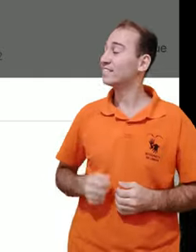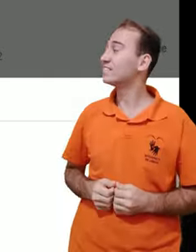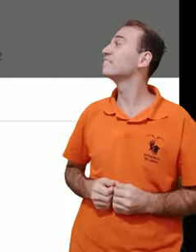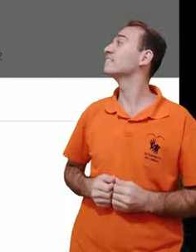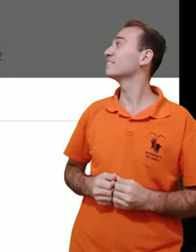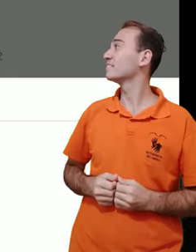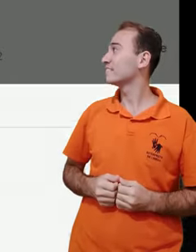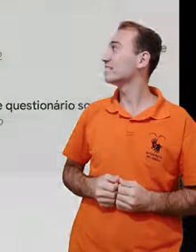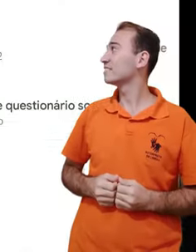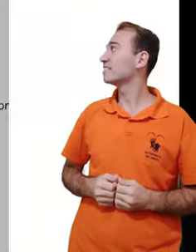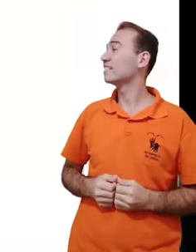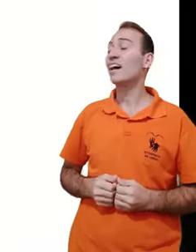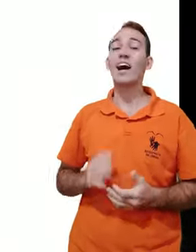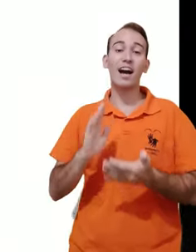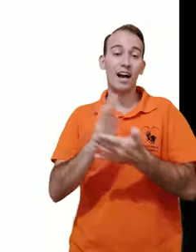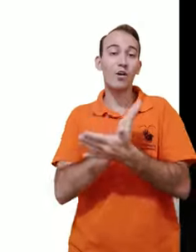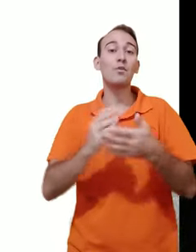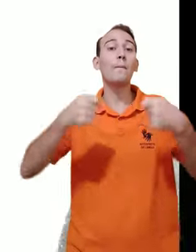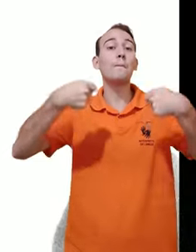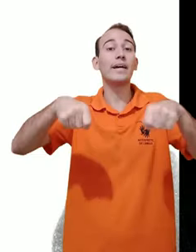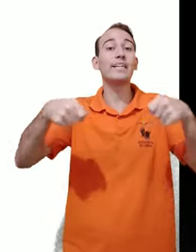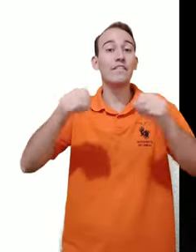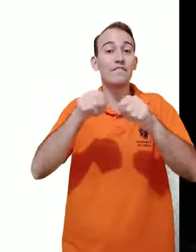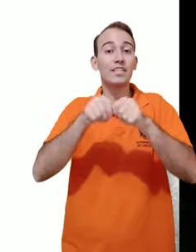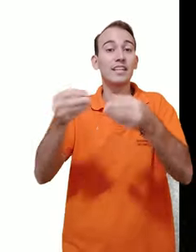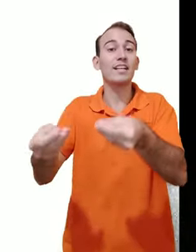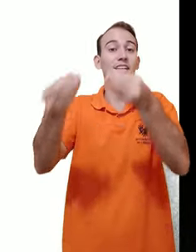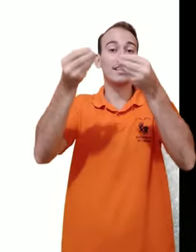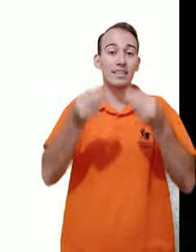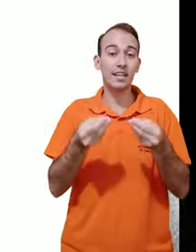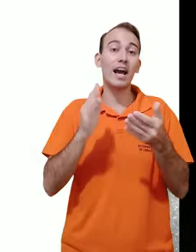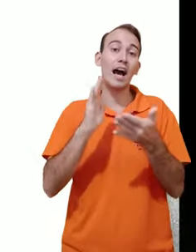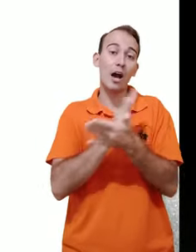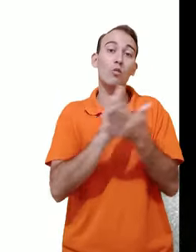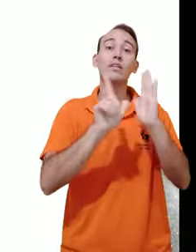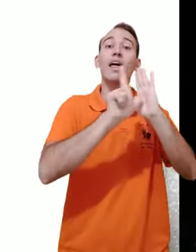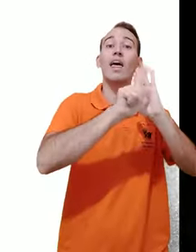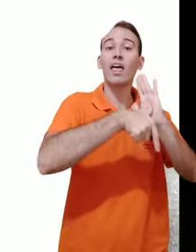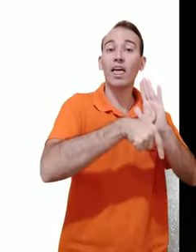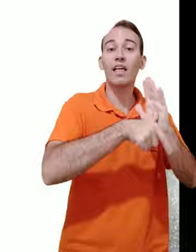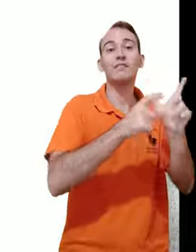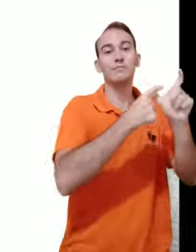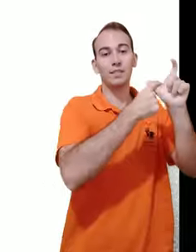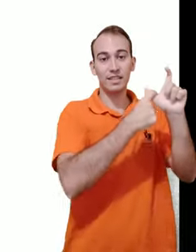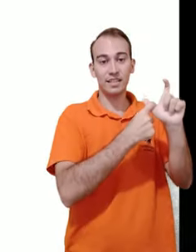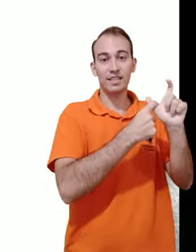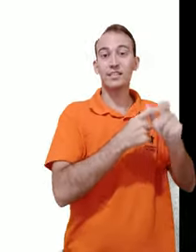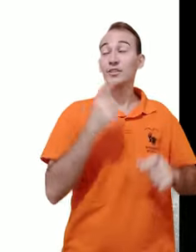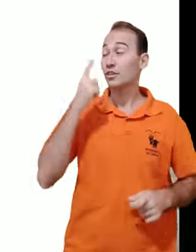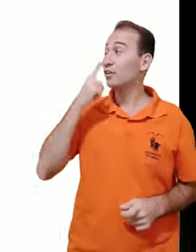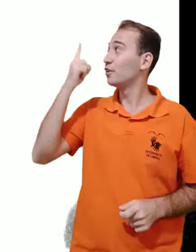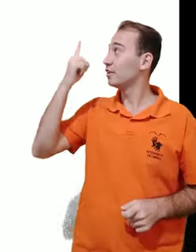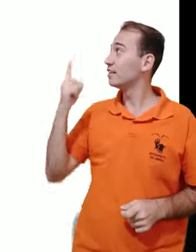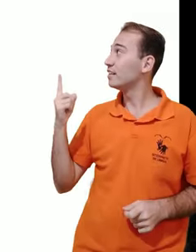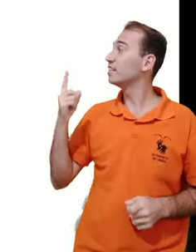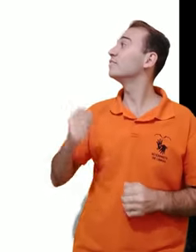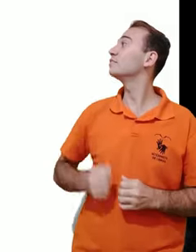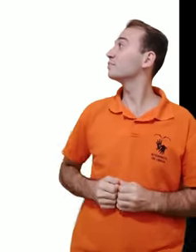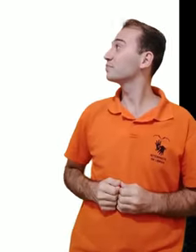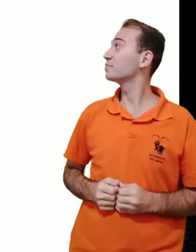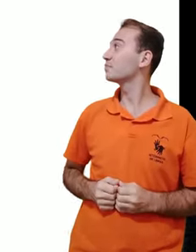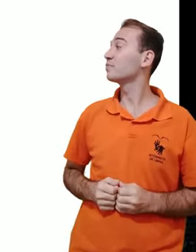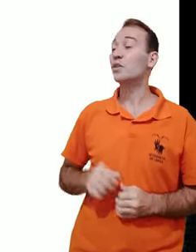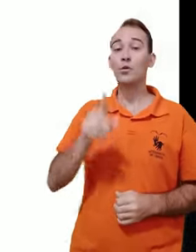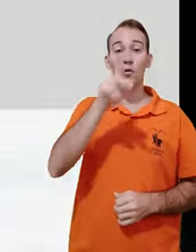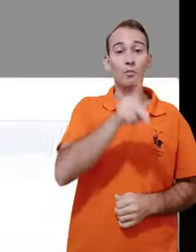As atribuídas a você, nesse caso também aparecem atividades pendentes, pois mesmo atrasadas elas estão atribuídas ao aluno.